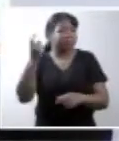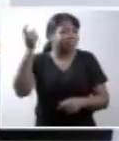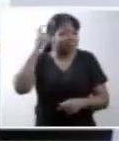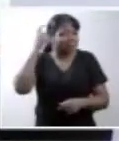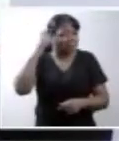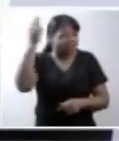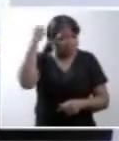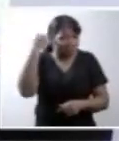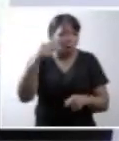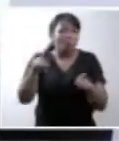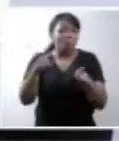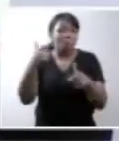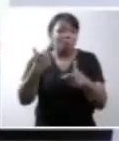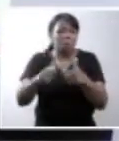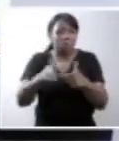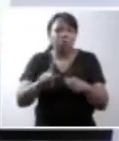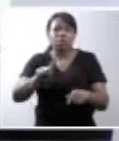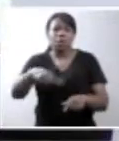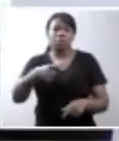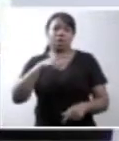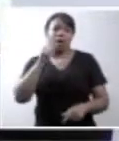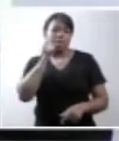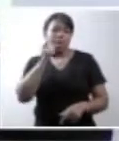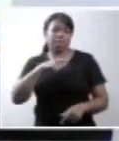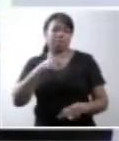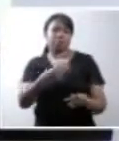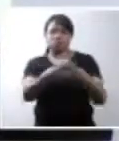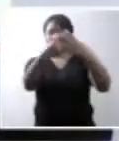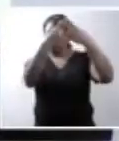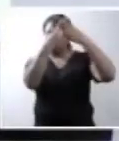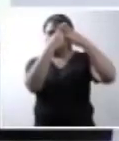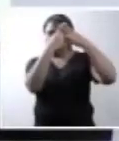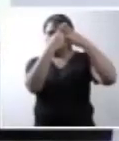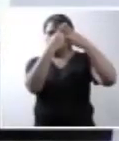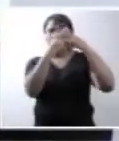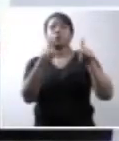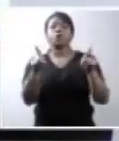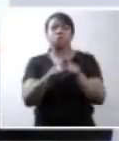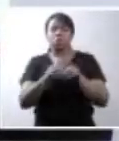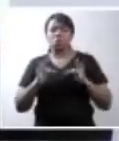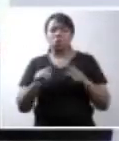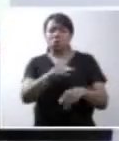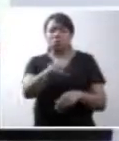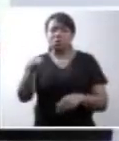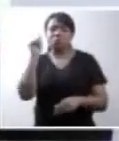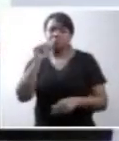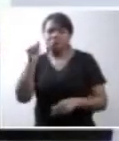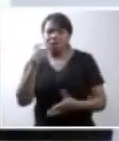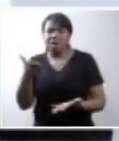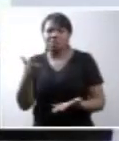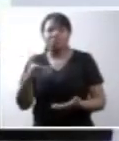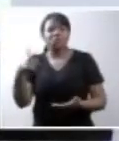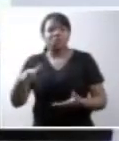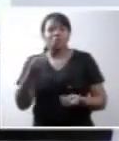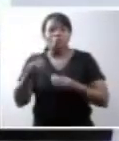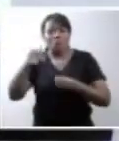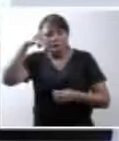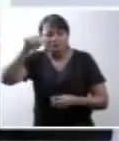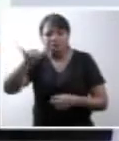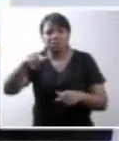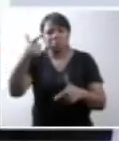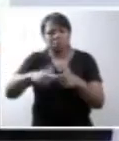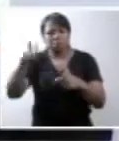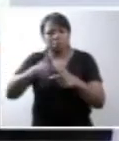descrita como um trauma terrível. Todas elas experimentam a tragédia inevitável da morte cerebral